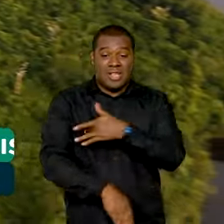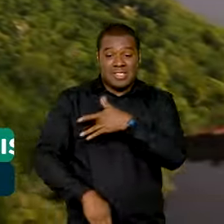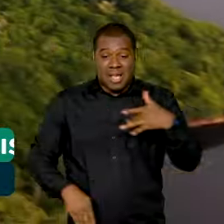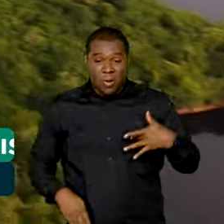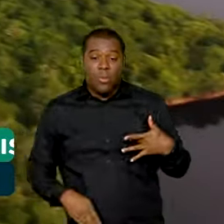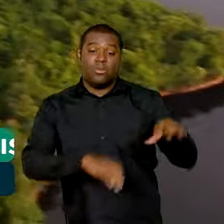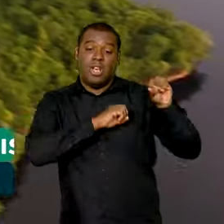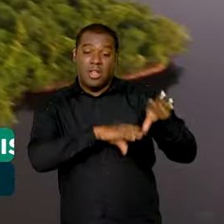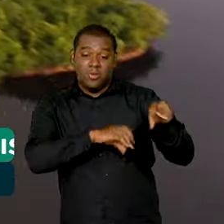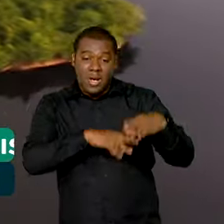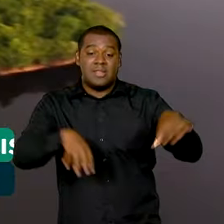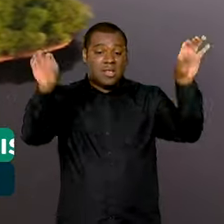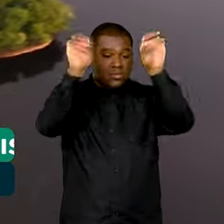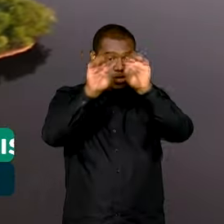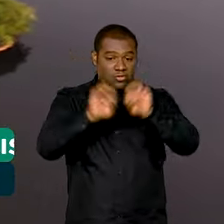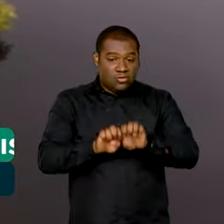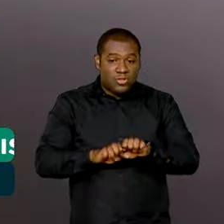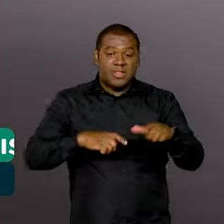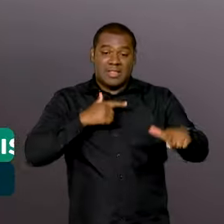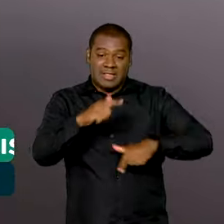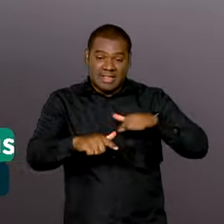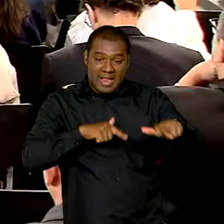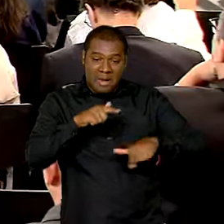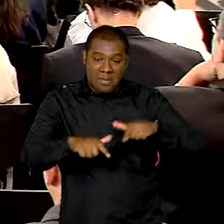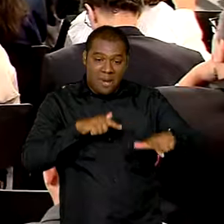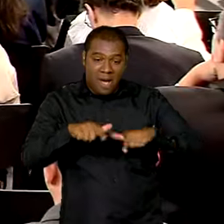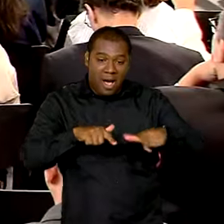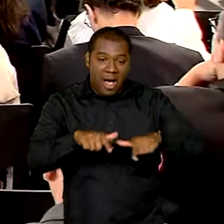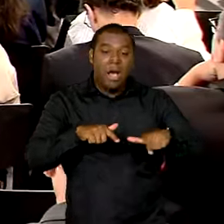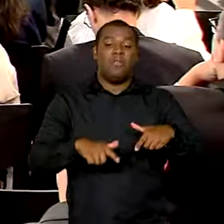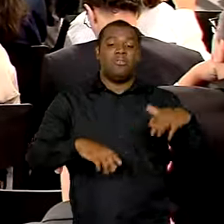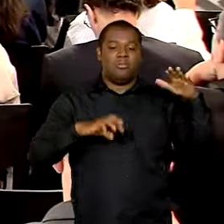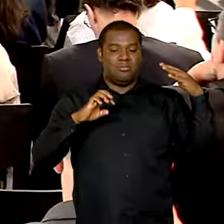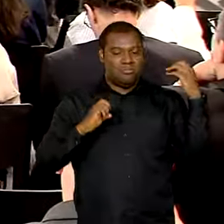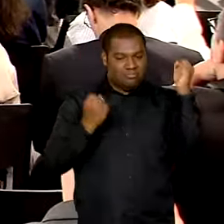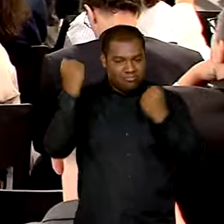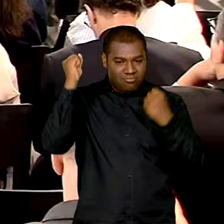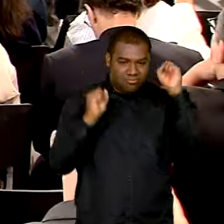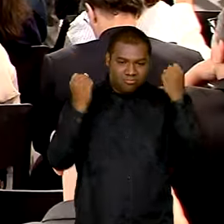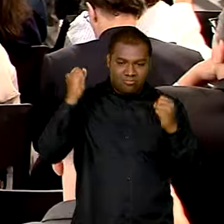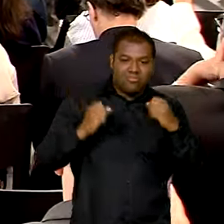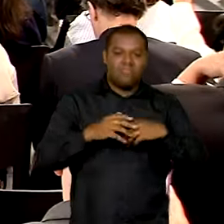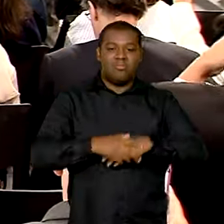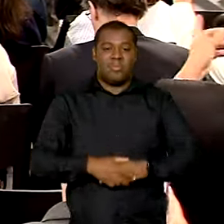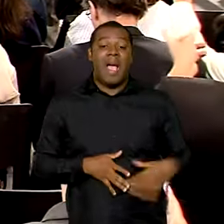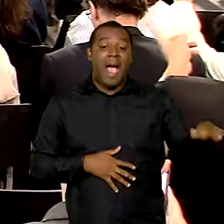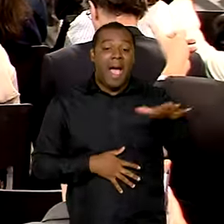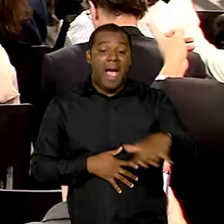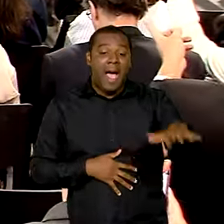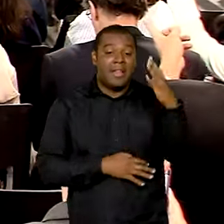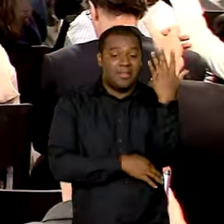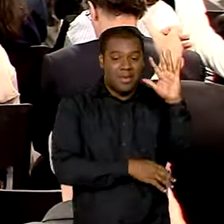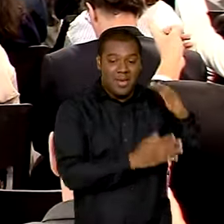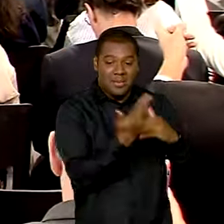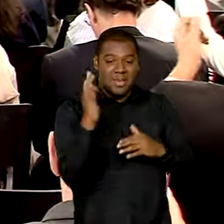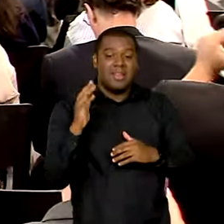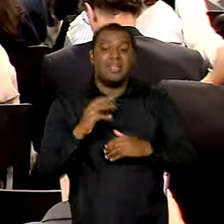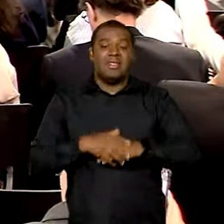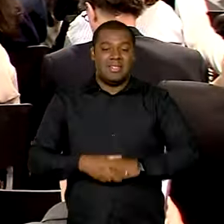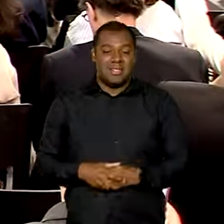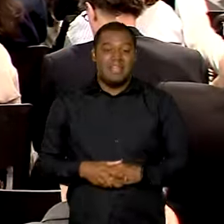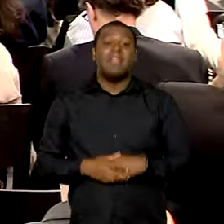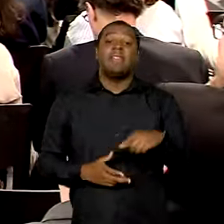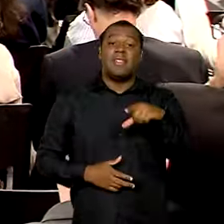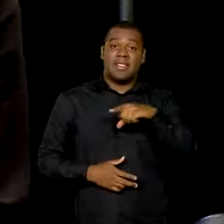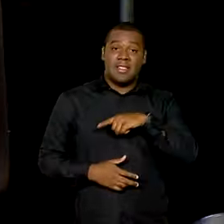infraestrutura, trabalho, industrialização. Para mostrar a importância da questão ambiental, foi lançado o relatório com